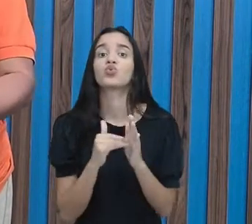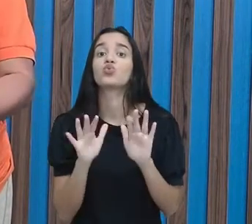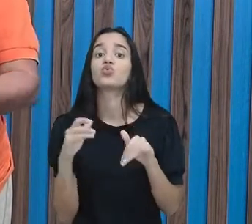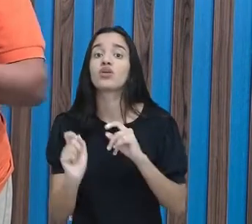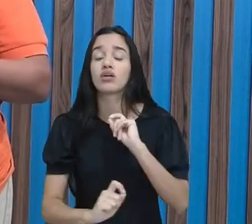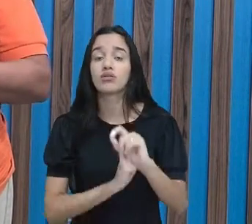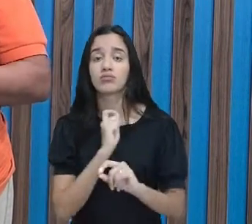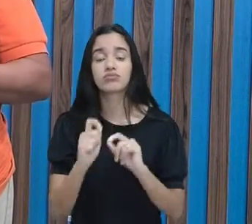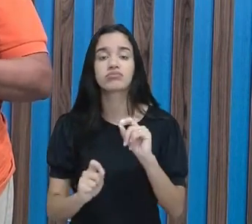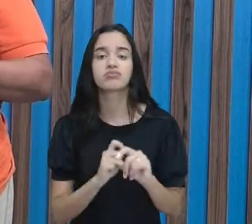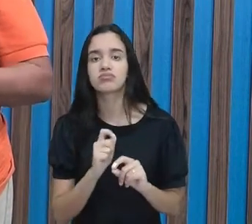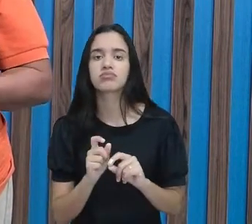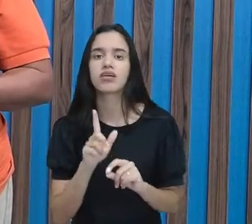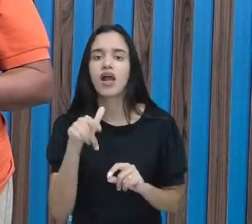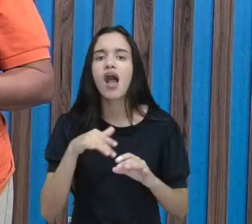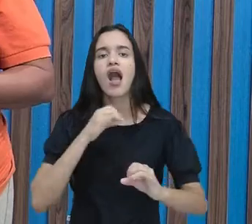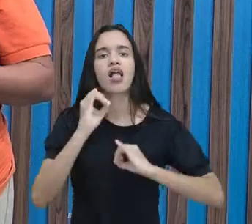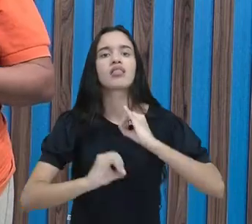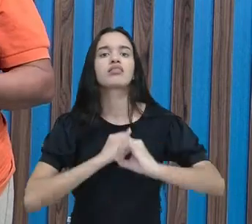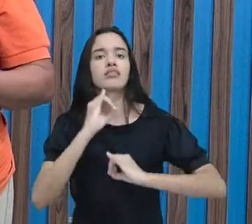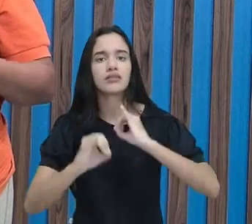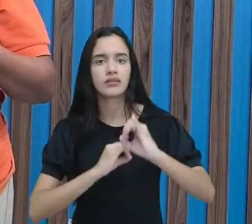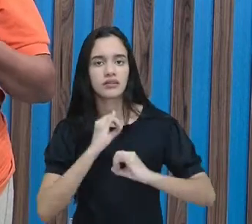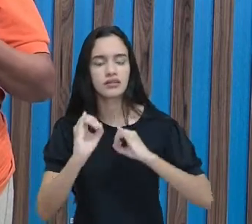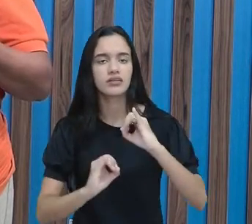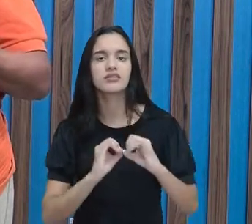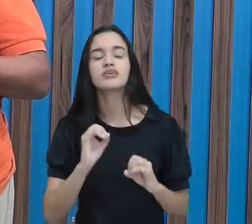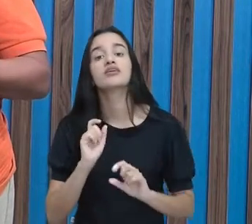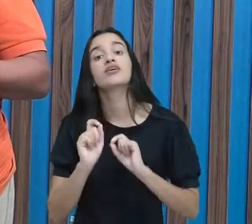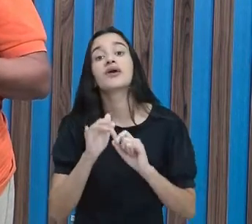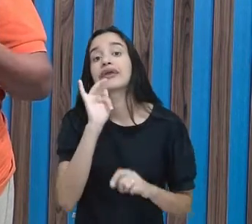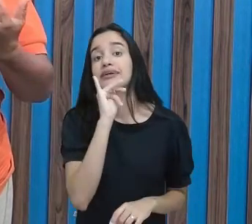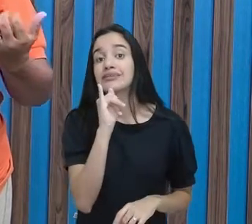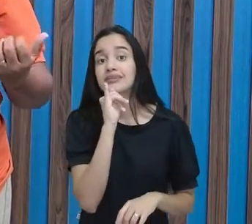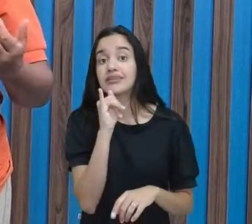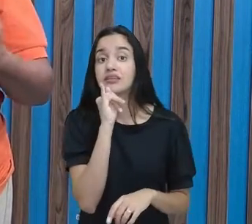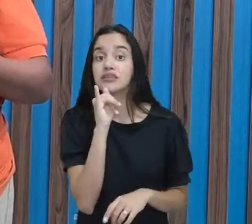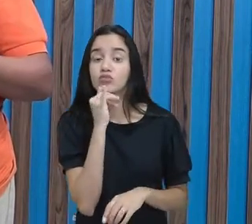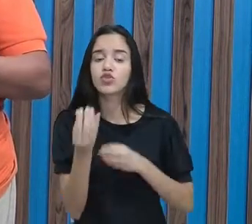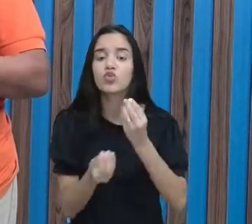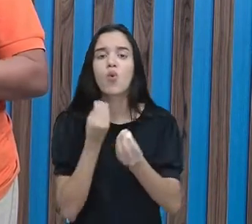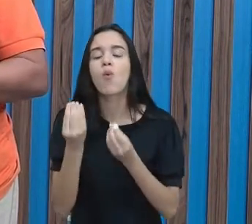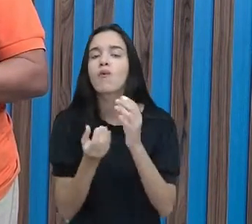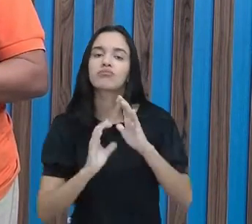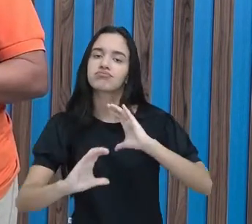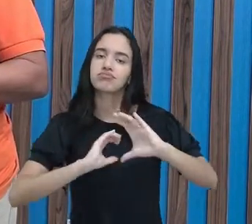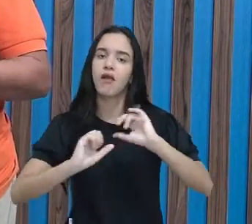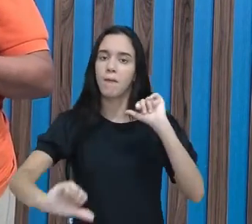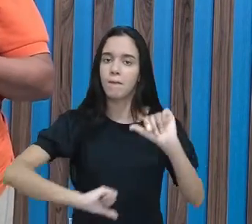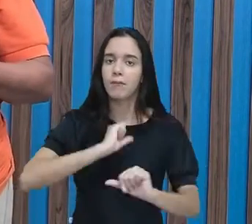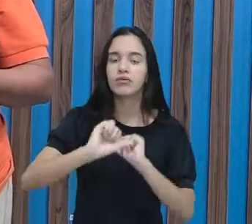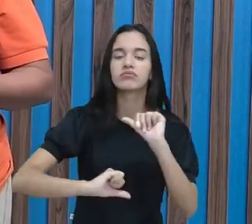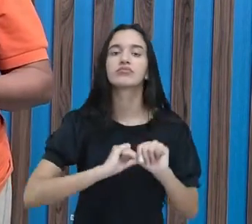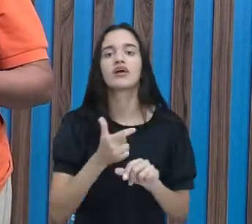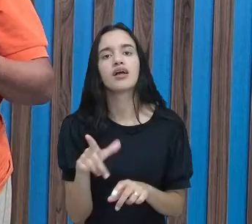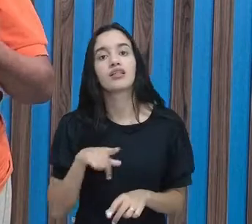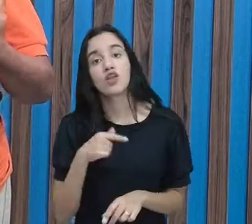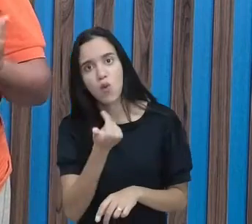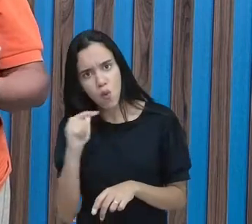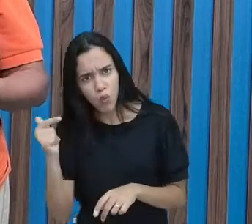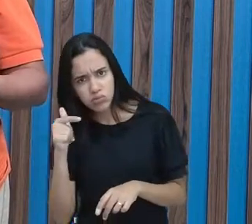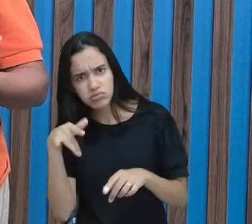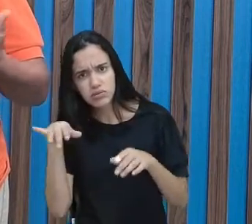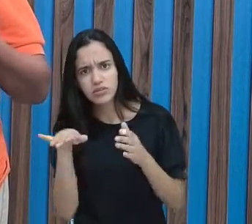proporcionou foi a internet. E isso são exemplos de como essa comunicação pode mudar. Existem outros?